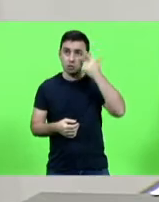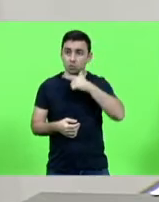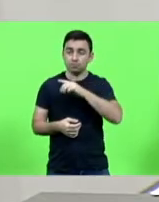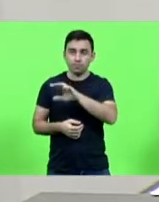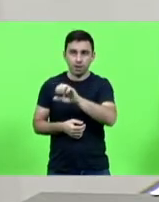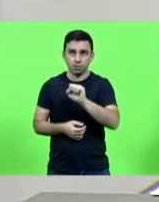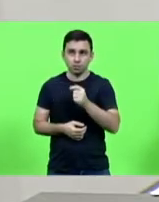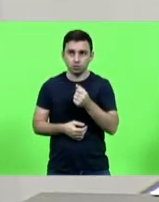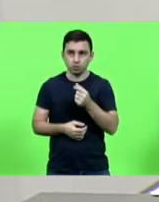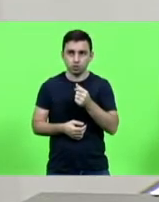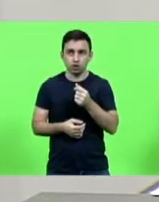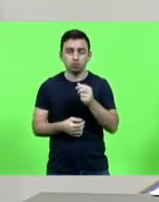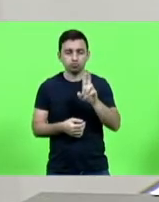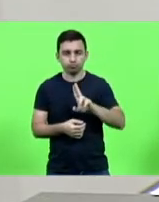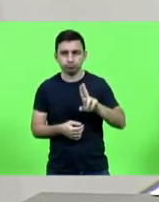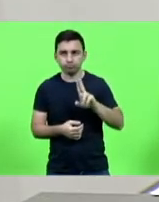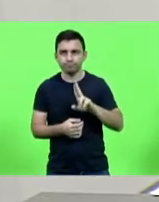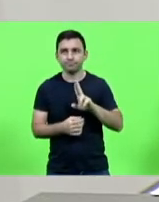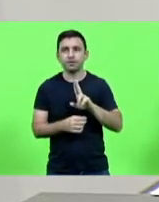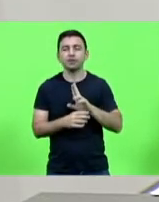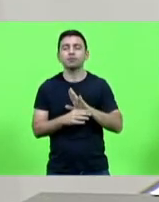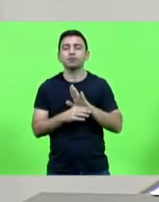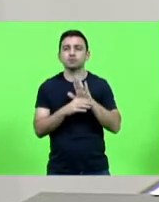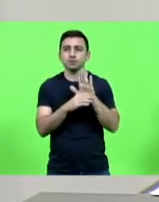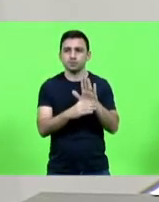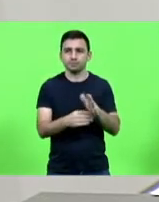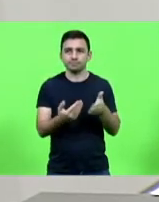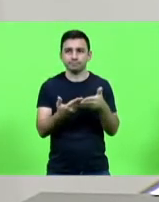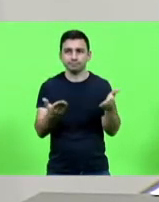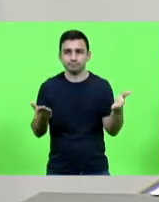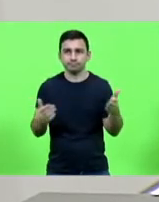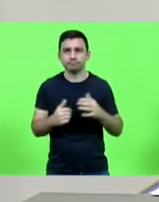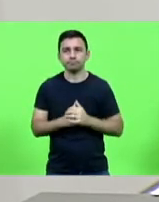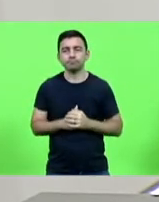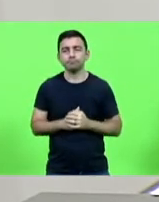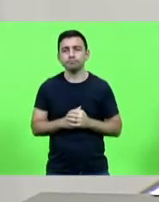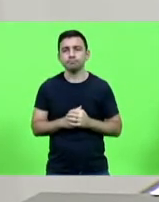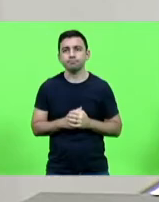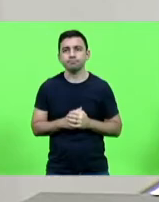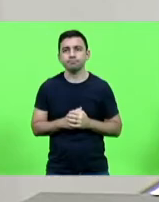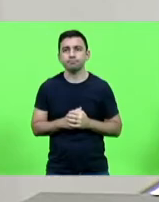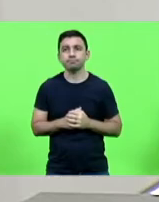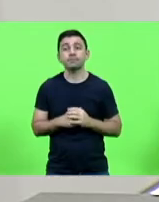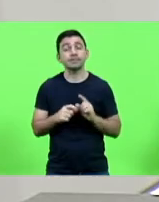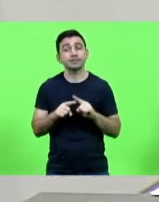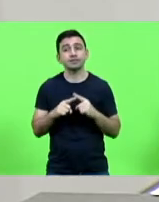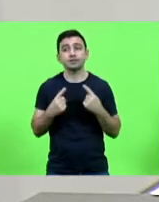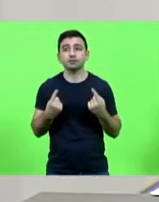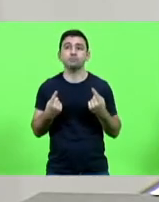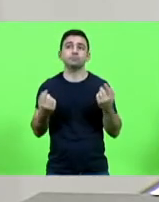repassamos puderam fazer esse atendimento então hoje